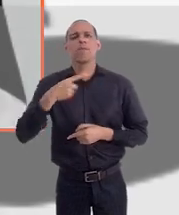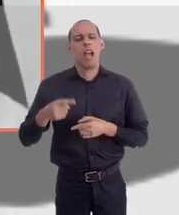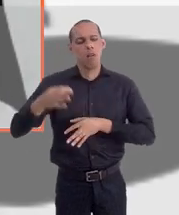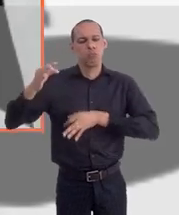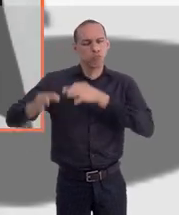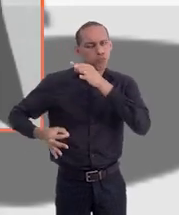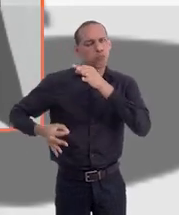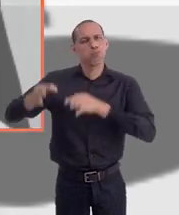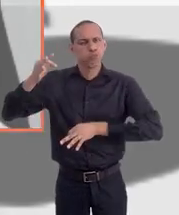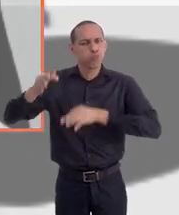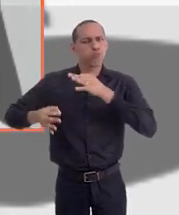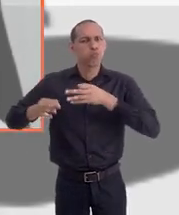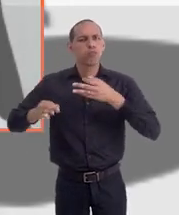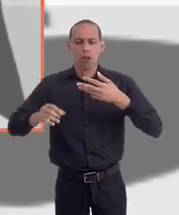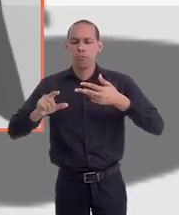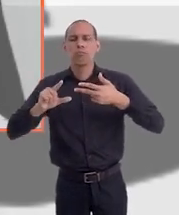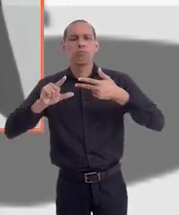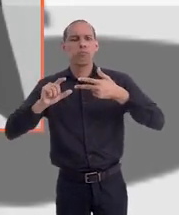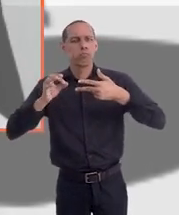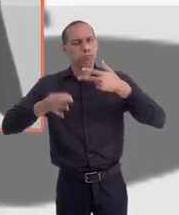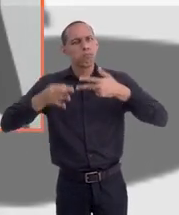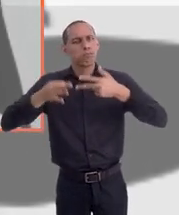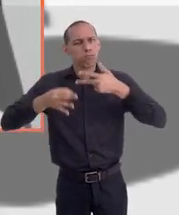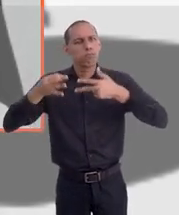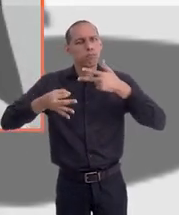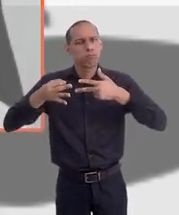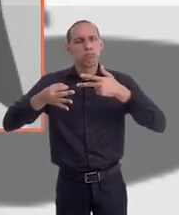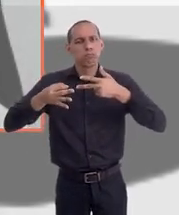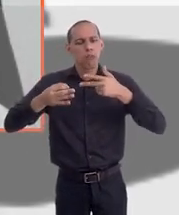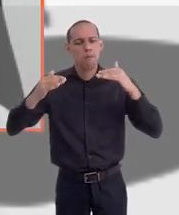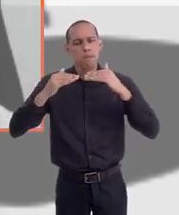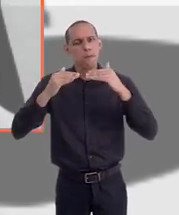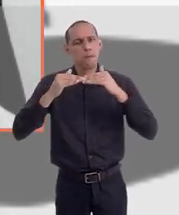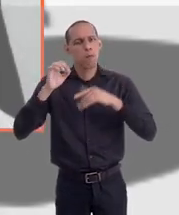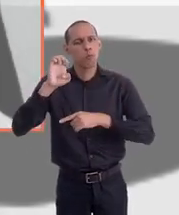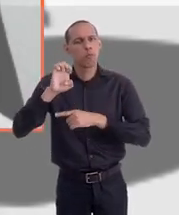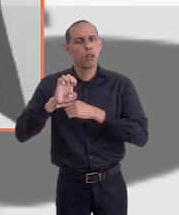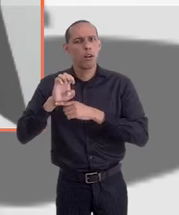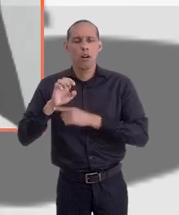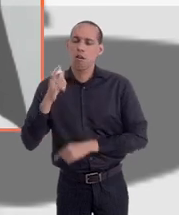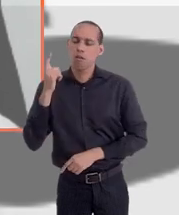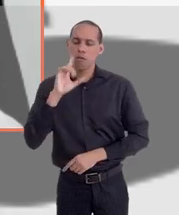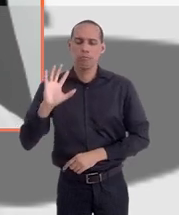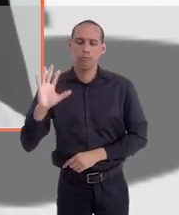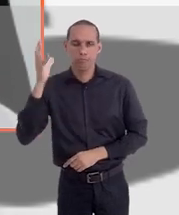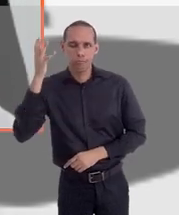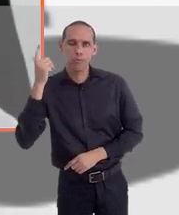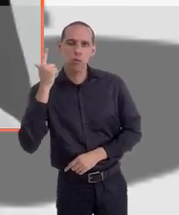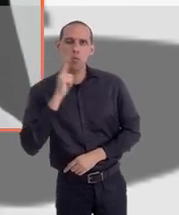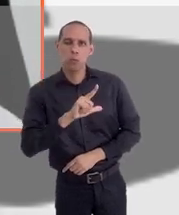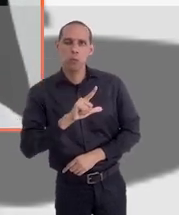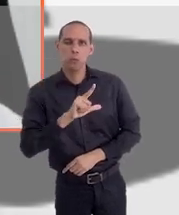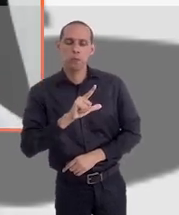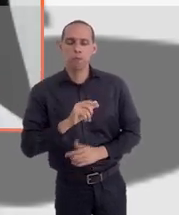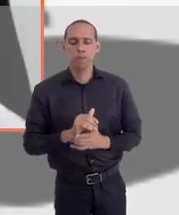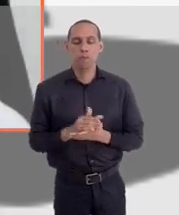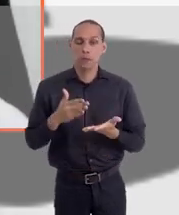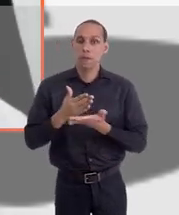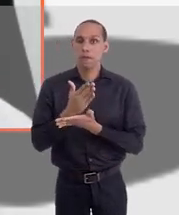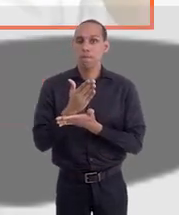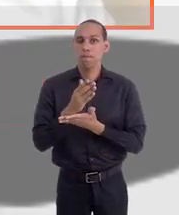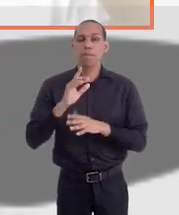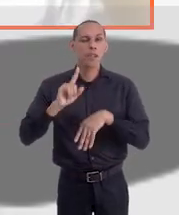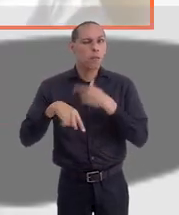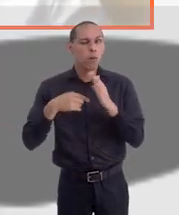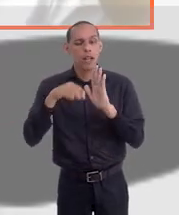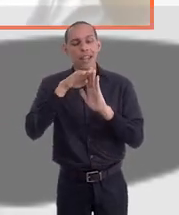judicializado, enfim, o Poder Judiciário, em peso, conseguiu chegar em um acordo com o Estado e eles resolveram lá a solução dos aprovados. Depois,